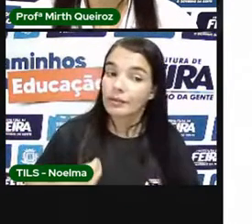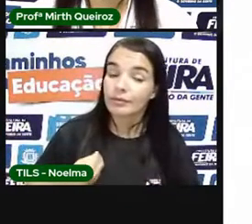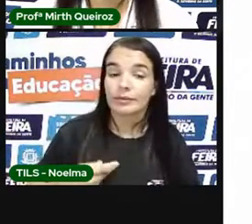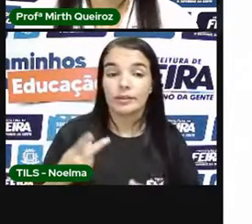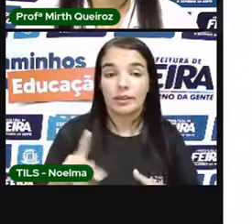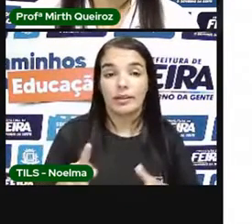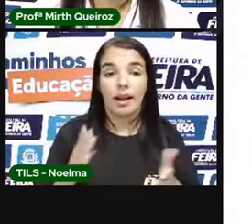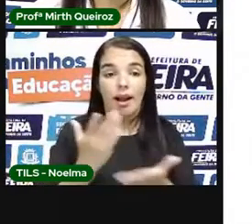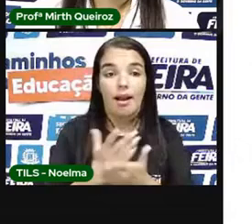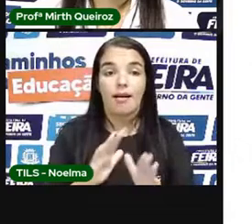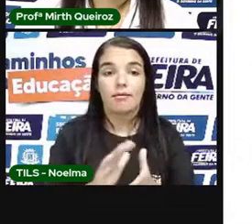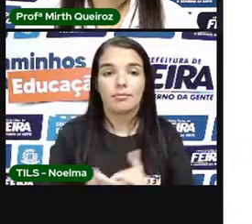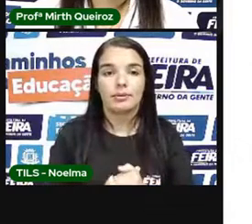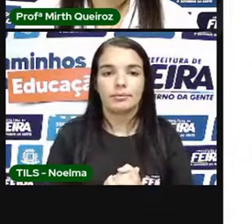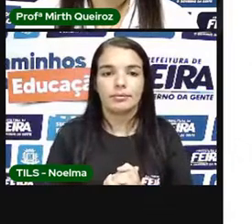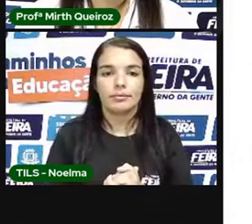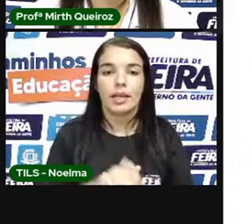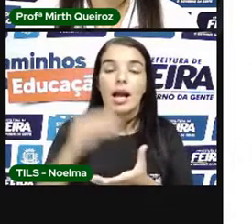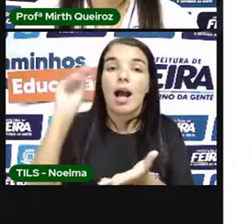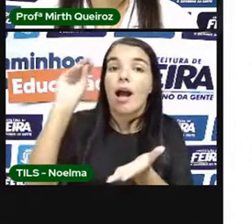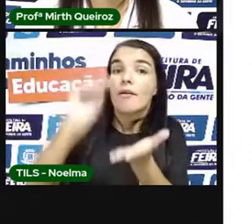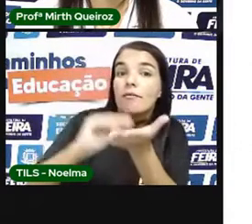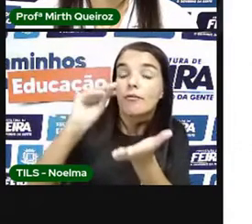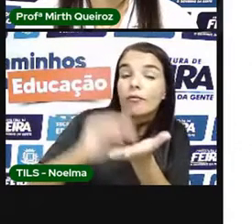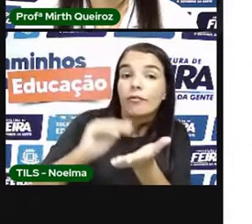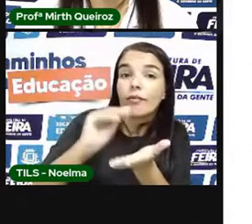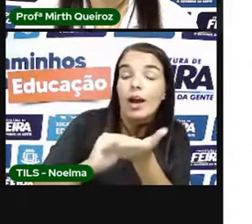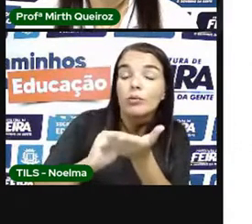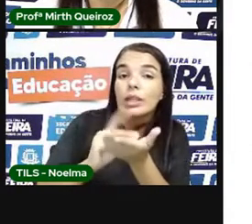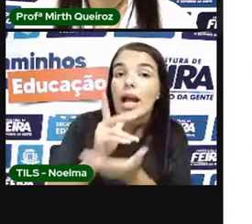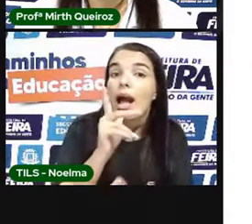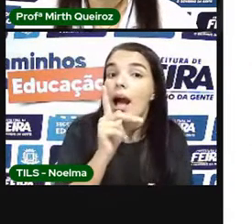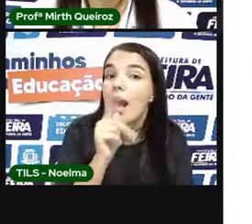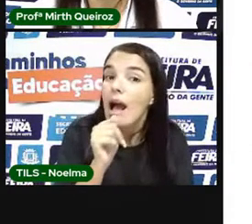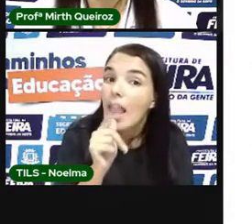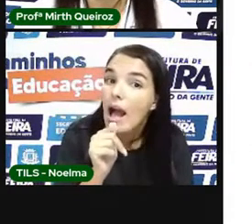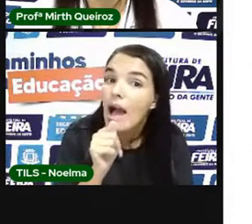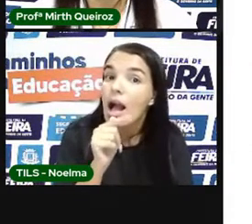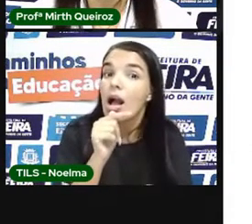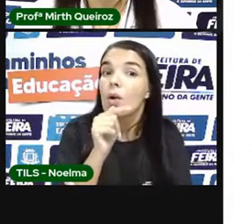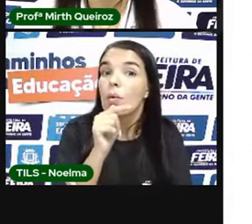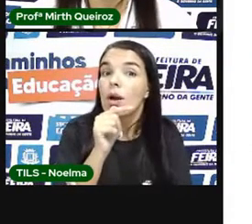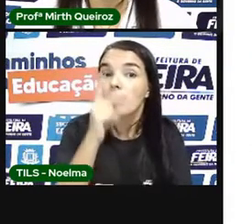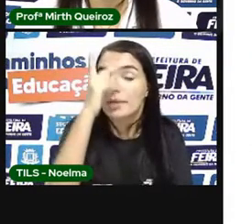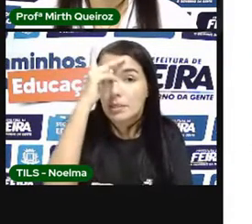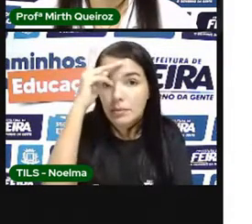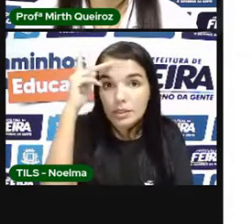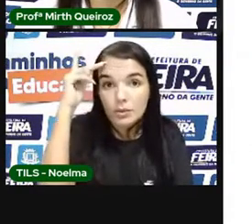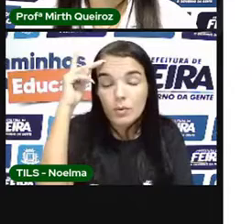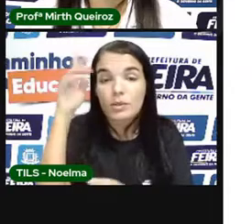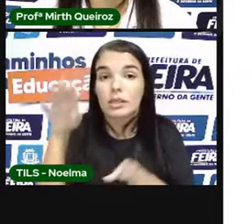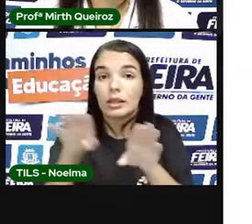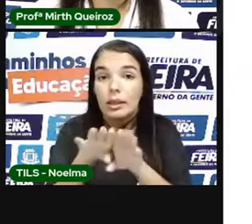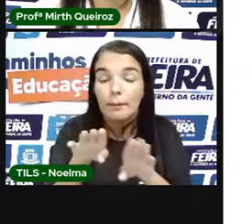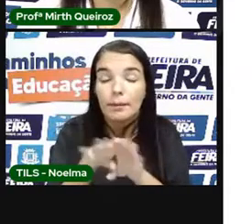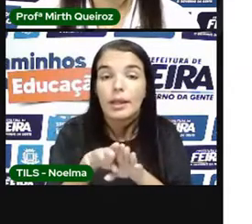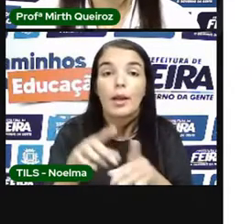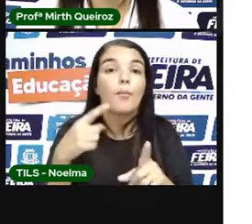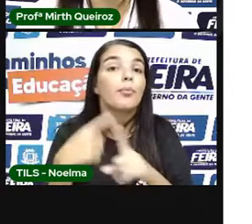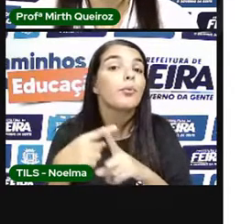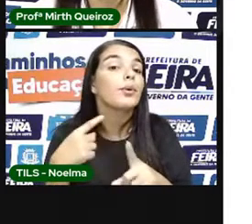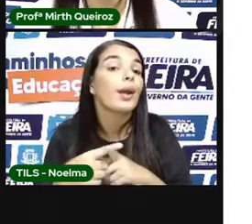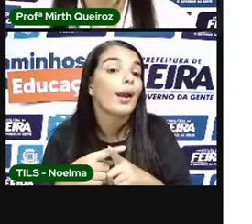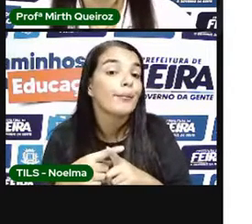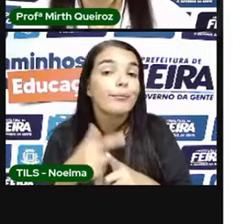A falta De água Para o consumo Humano Que também É uma forma De poluição Que